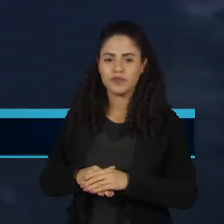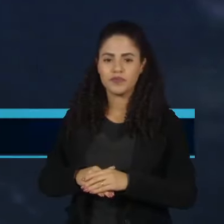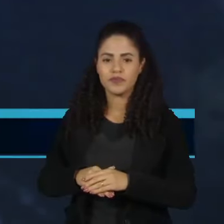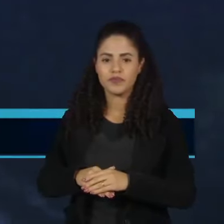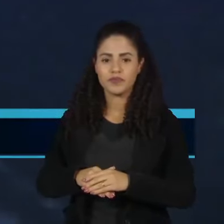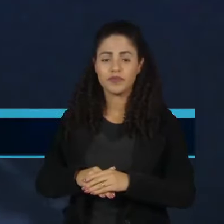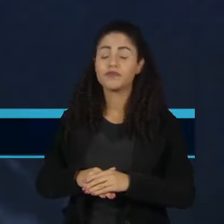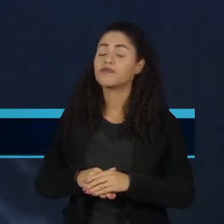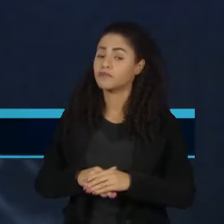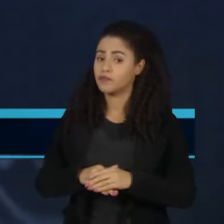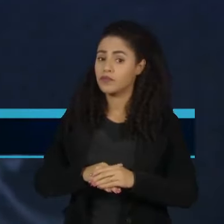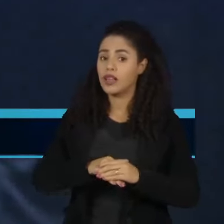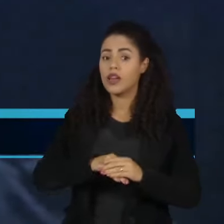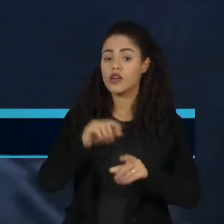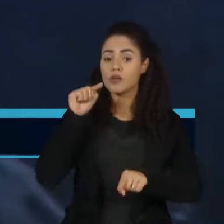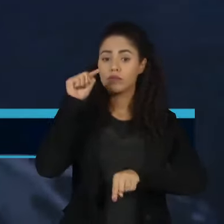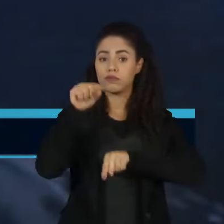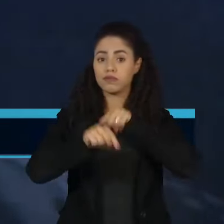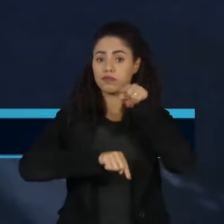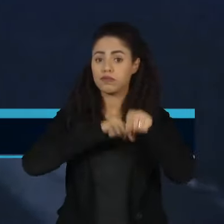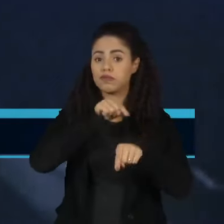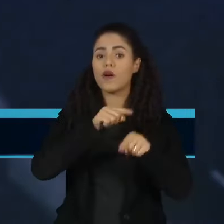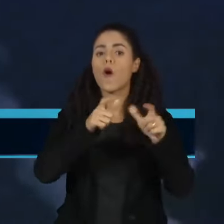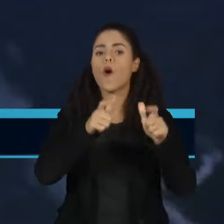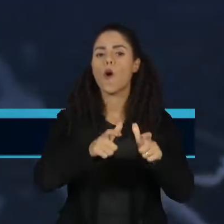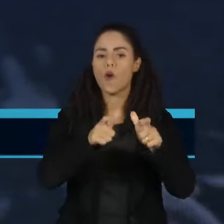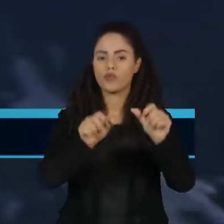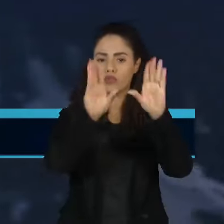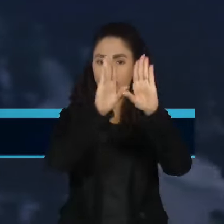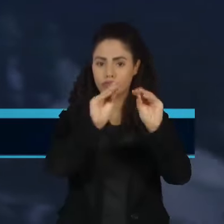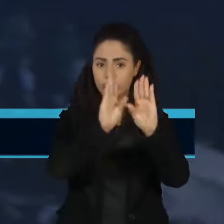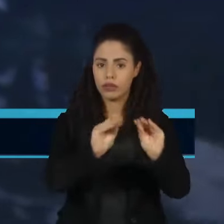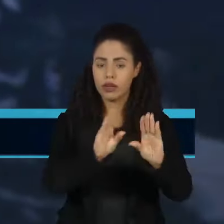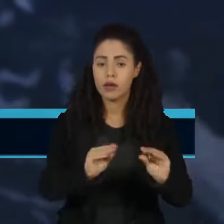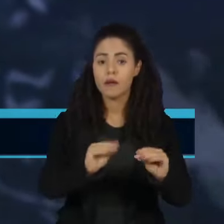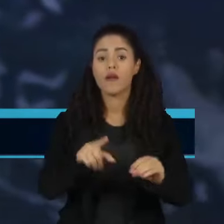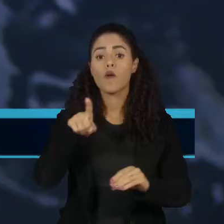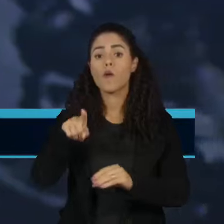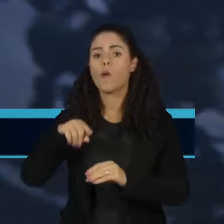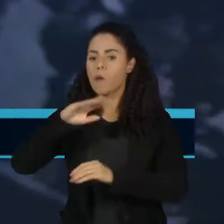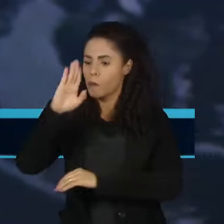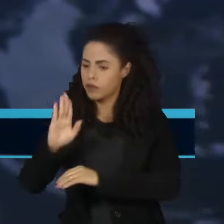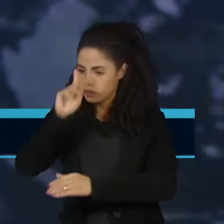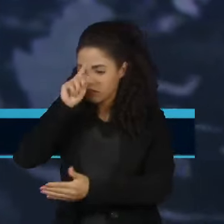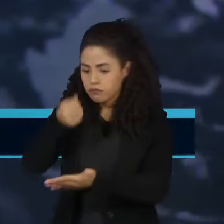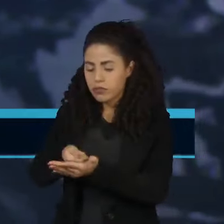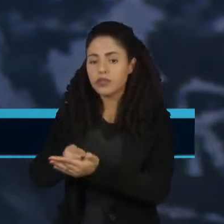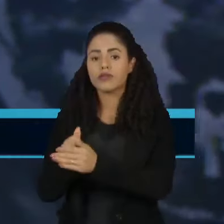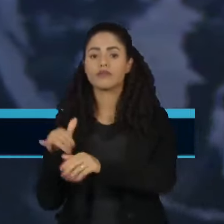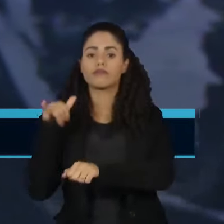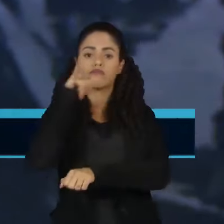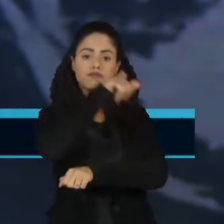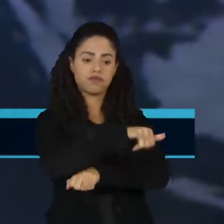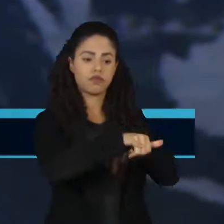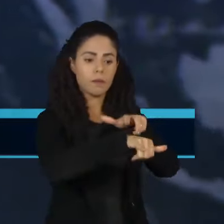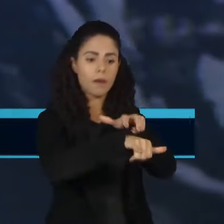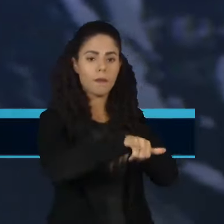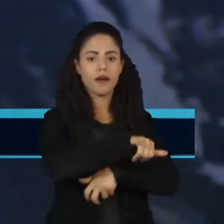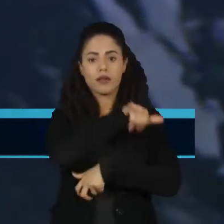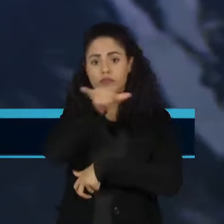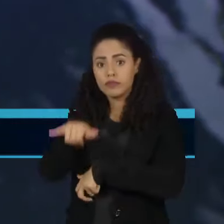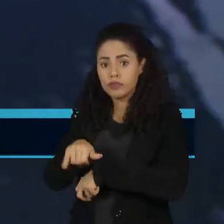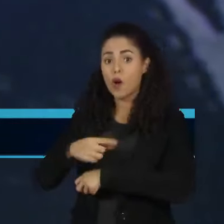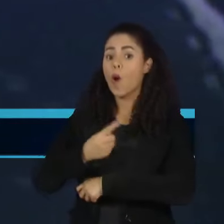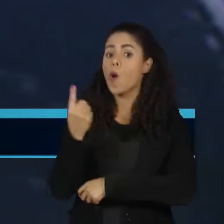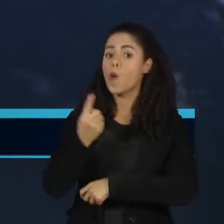Os bombardeios no Líbano obrigaram o governo a adiar a repatriação de brasileiros no Líbano. Por questões de segurança, o primeiro